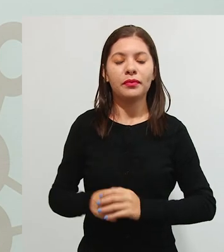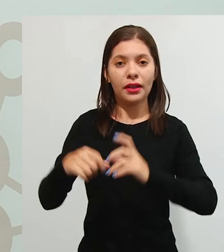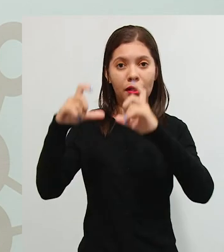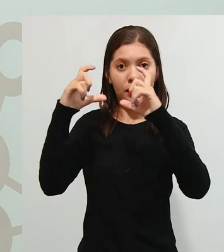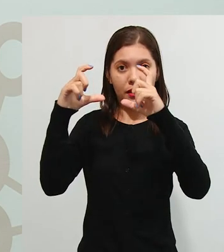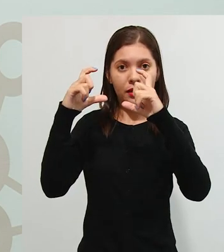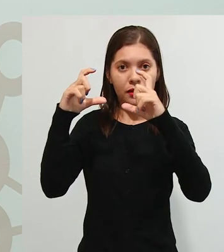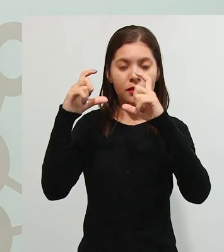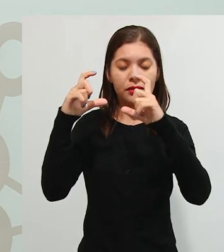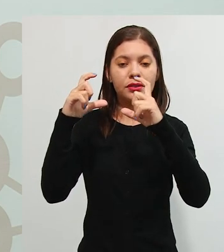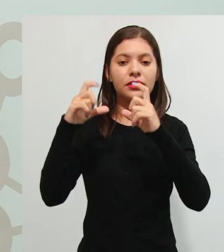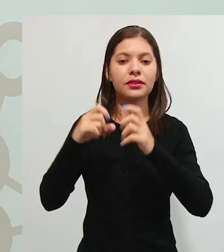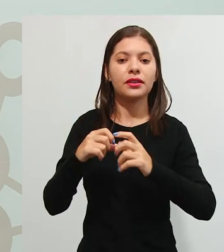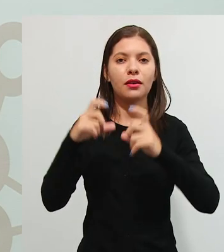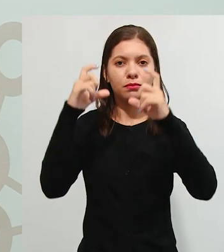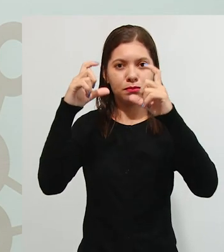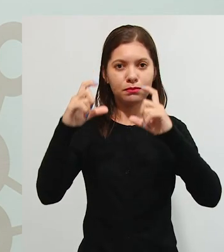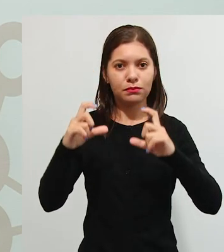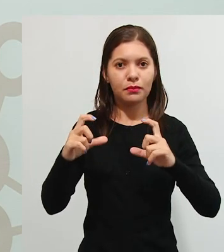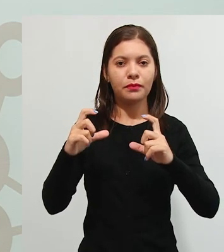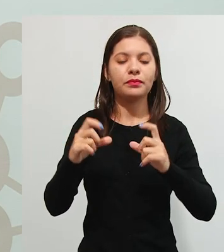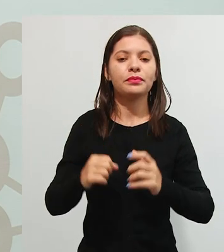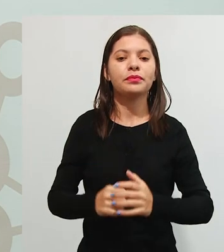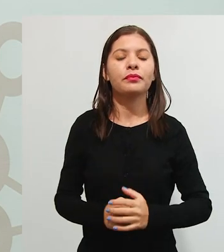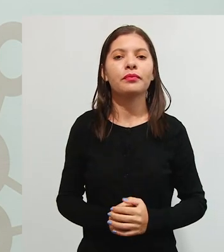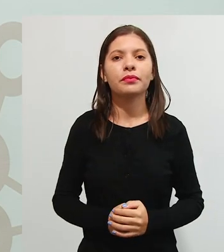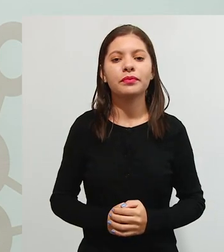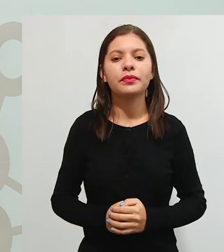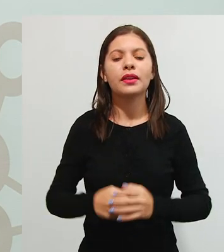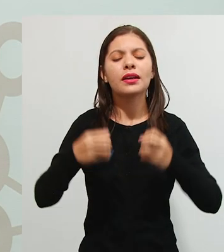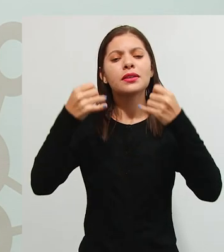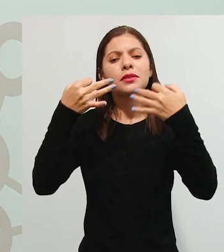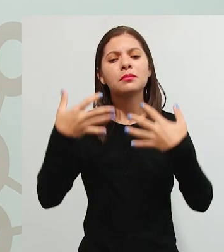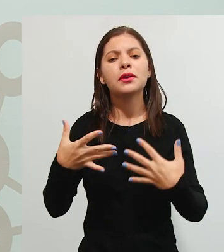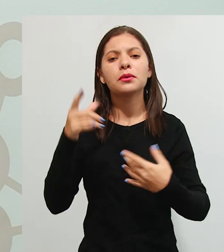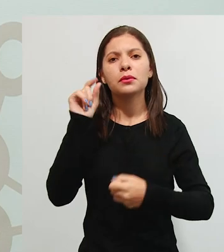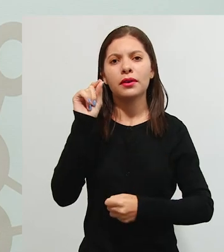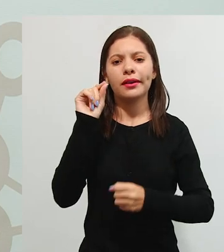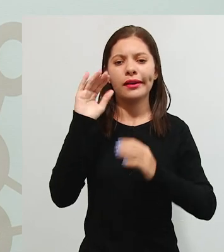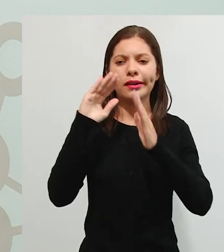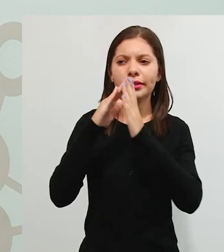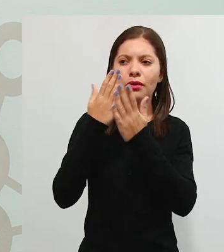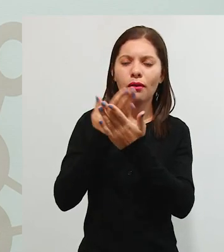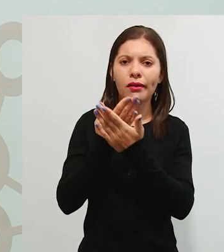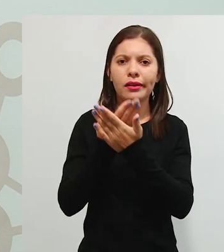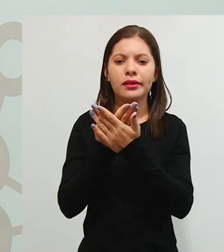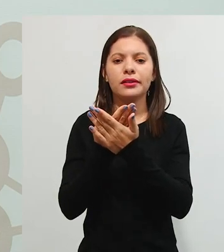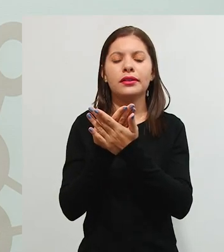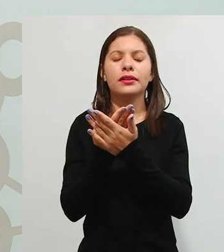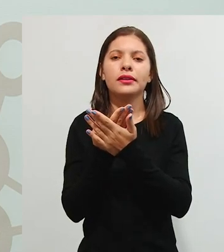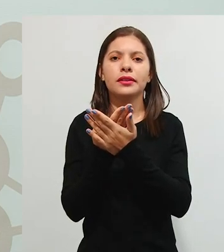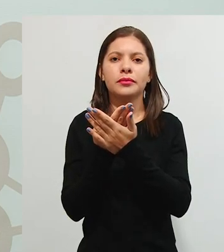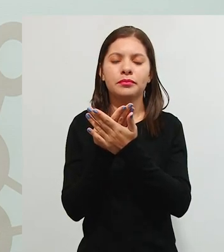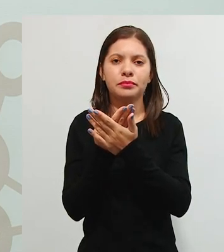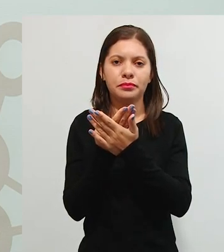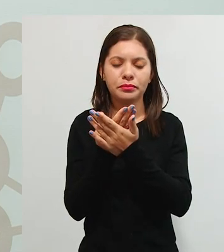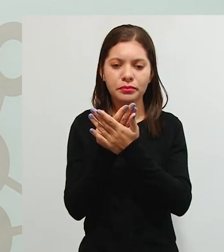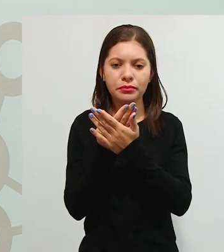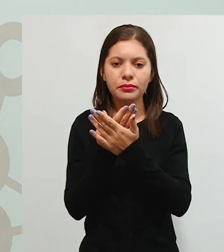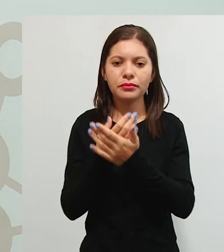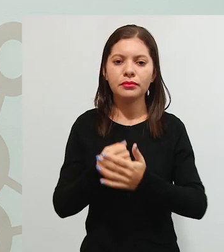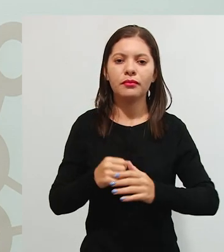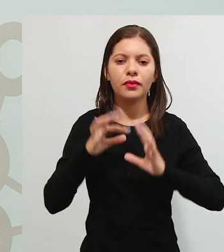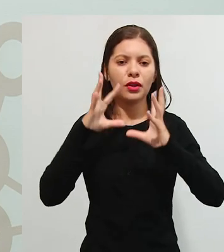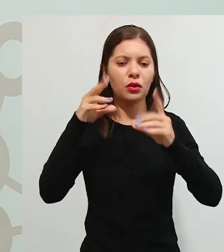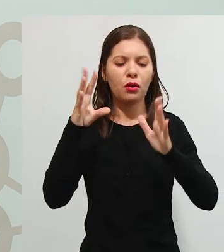aqui na tirinha, na verdade, o que a gente está querendo dizer, não é que a escola tem que se adequar, né,